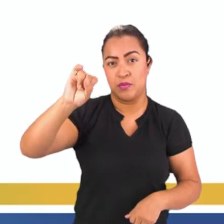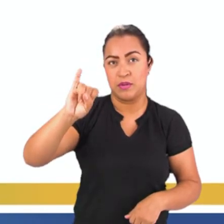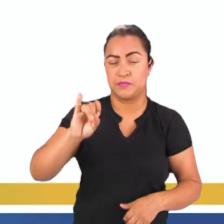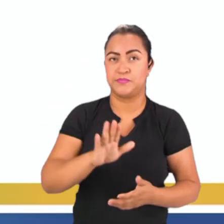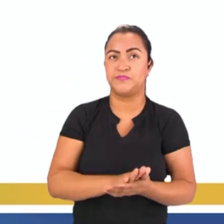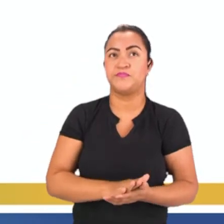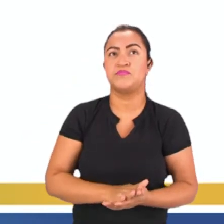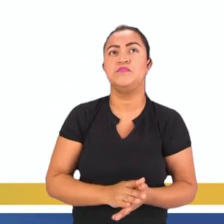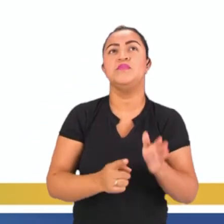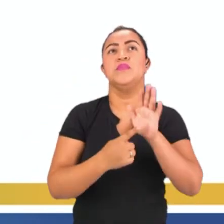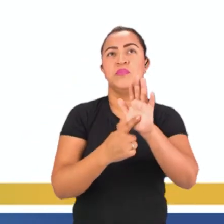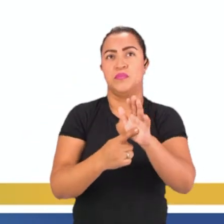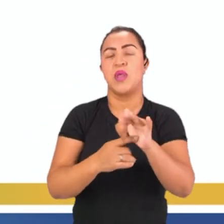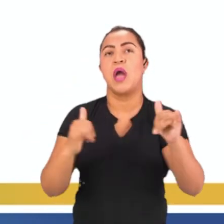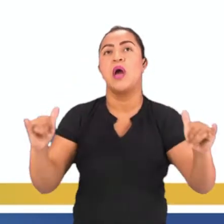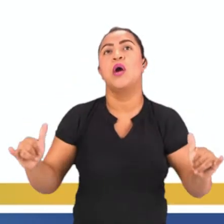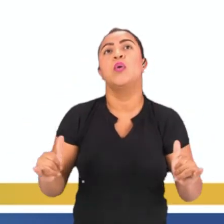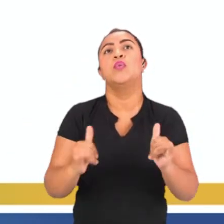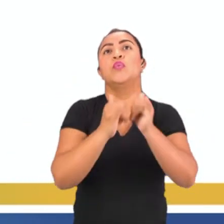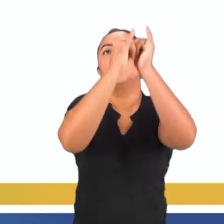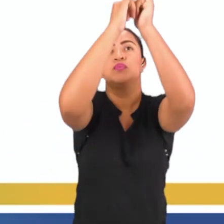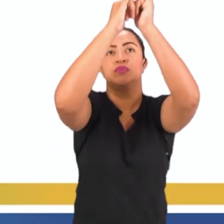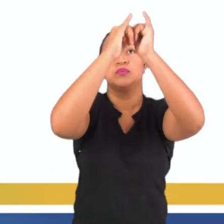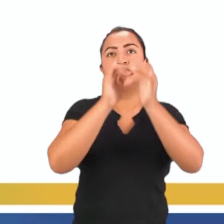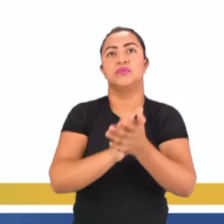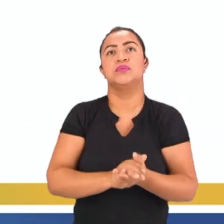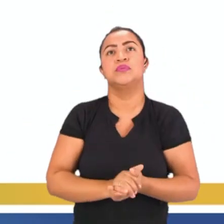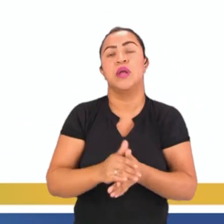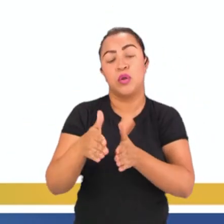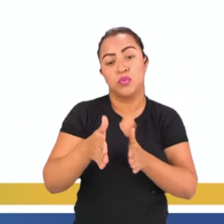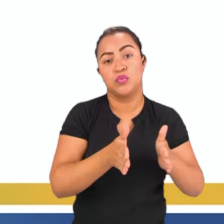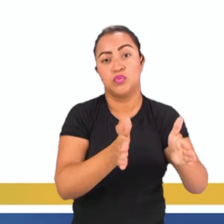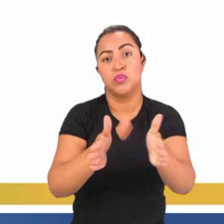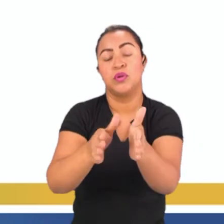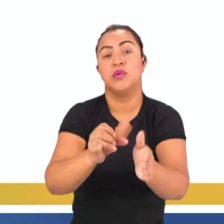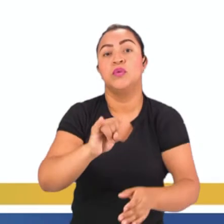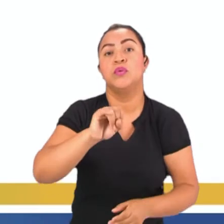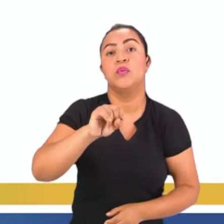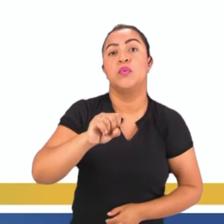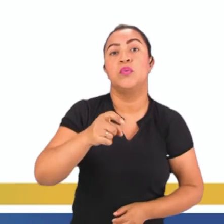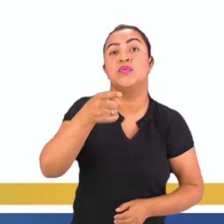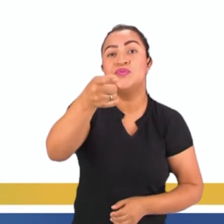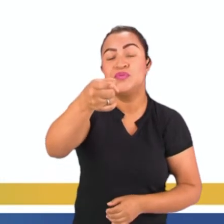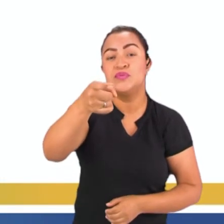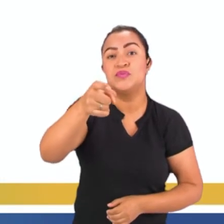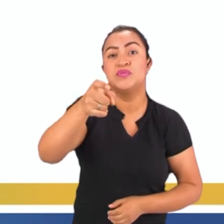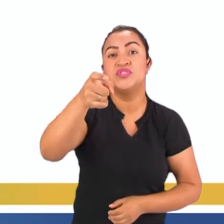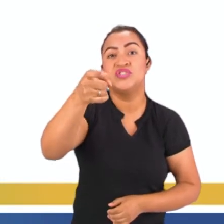Usina hidrelétrica de Belo Monte, localizada no Rio Xingu, Estado do Pará.